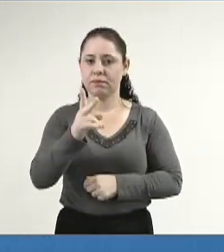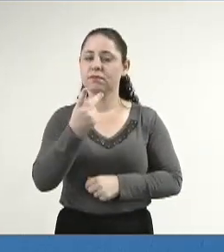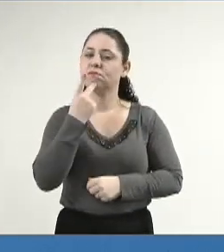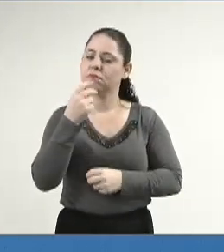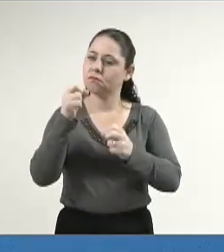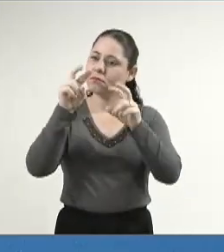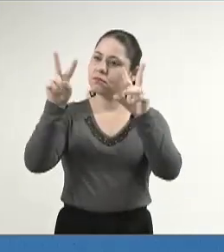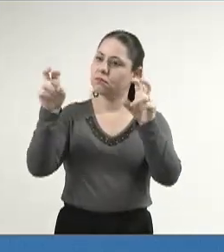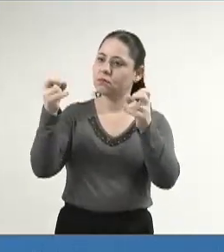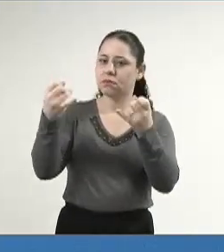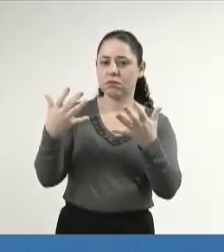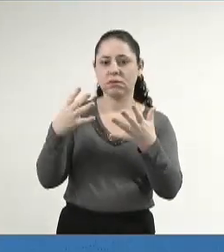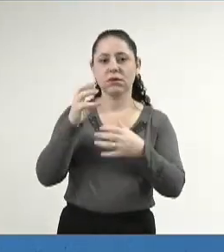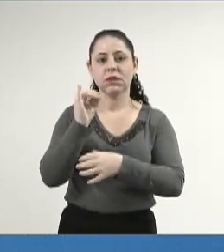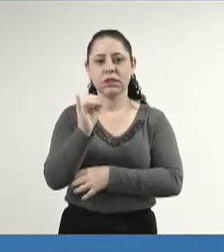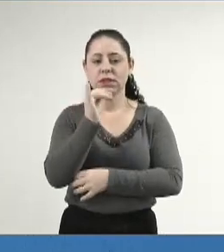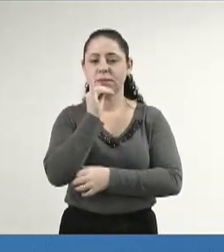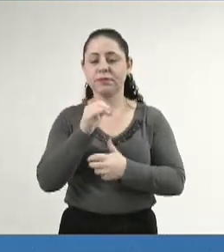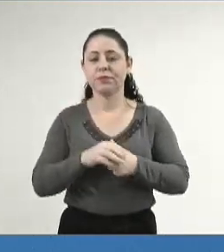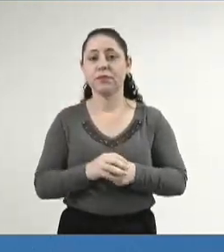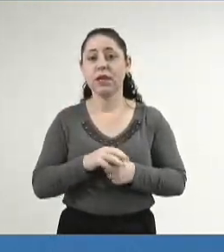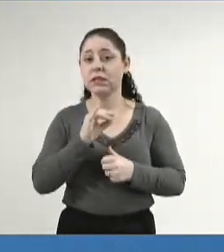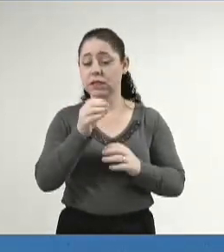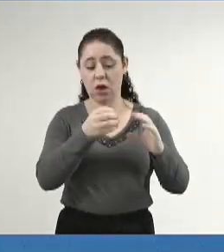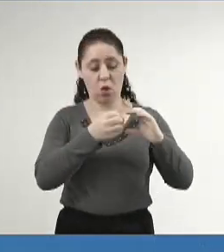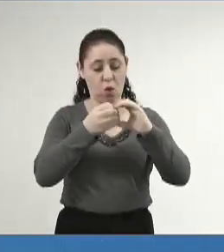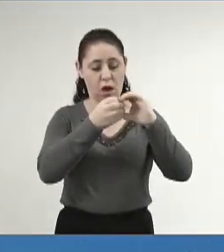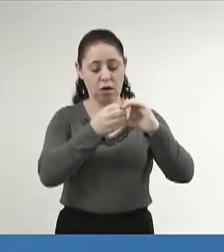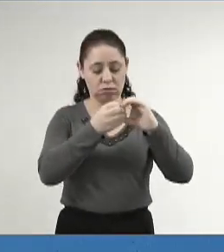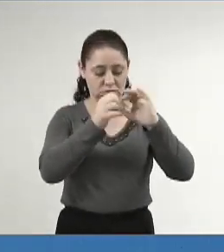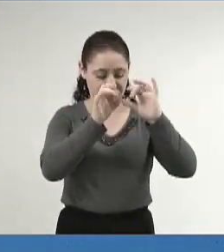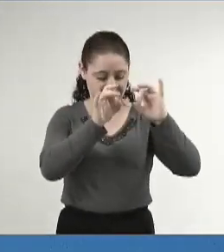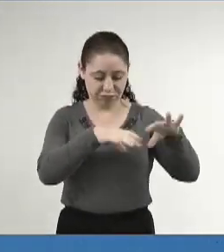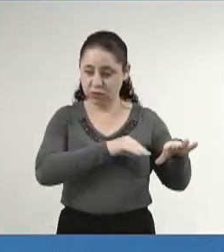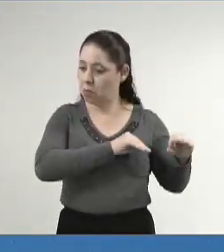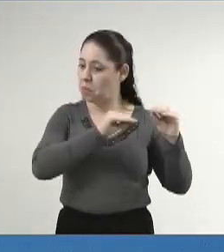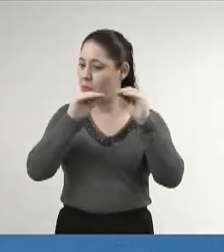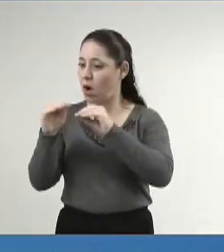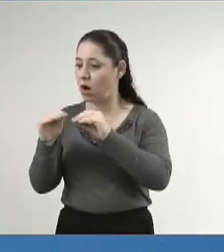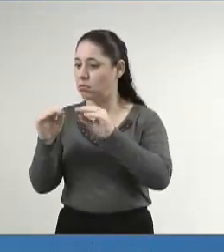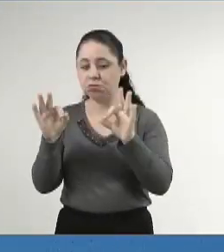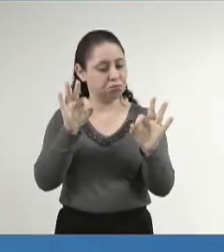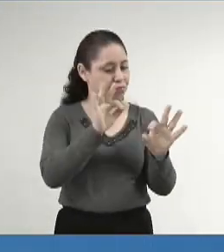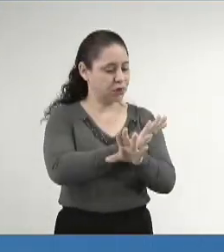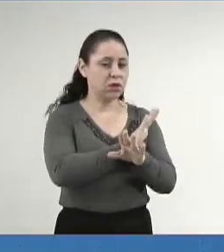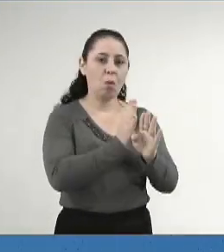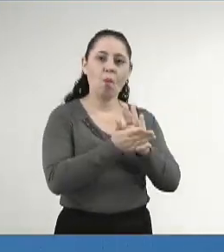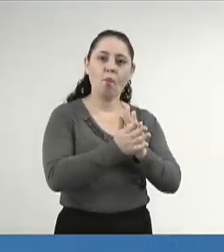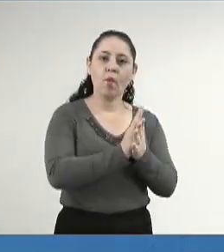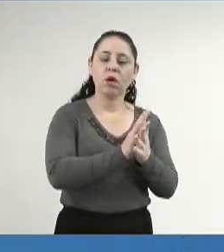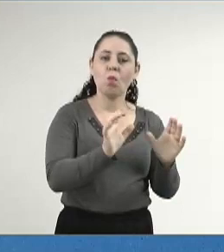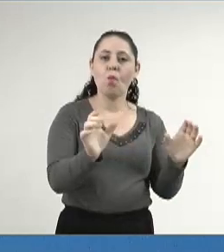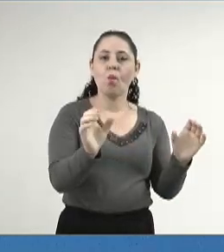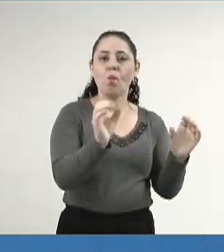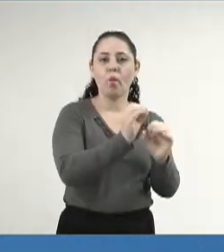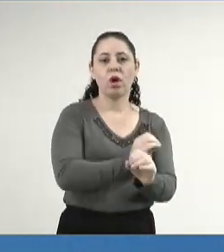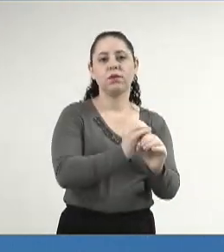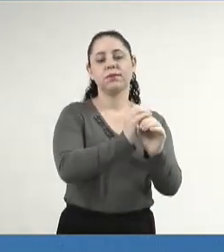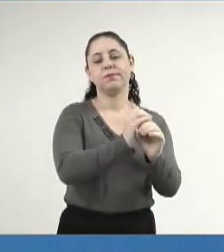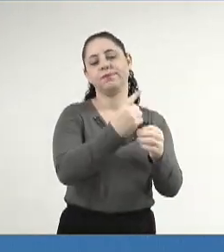tratando, que se as cooperativas saírem de lá, acaba a cidade. Então, a